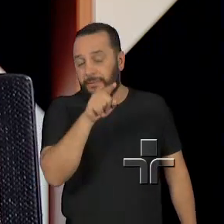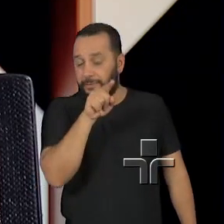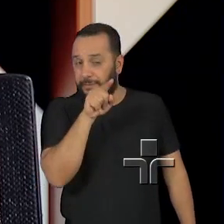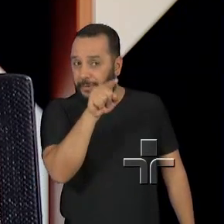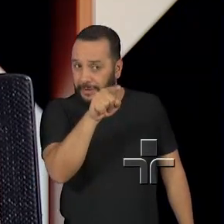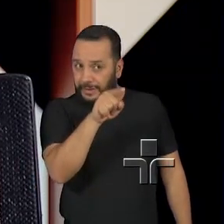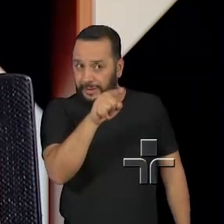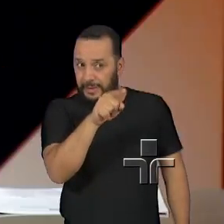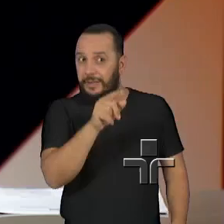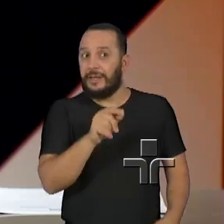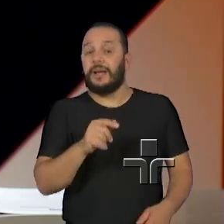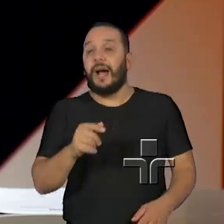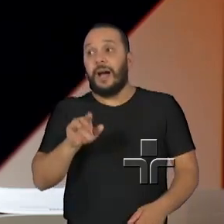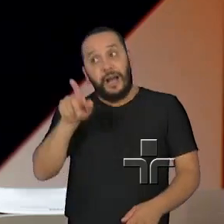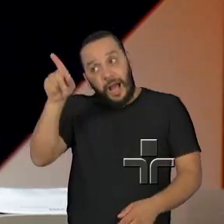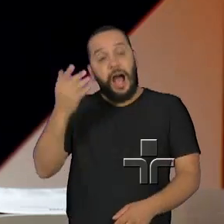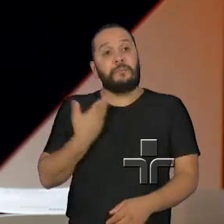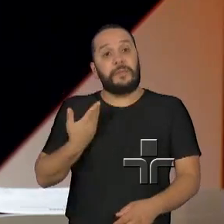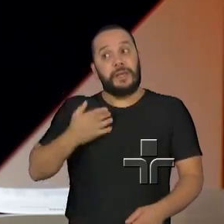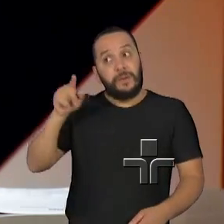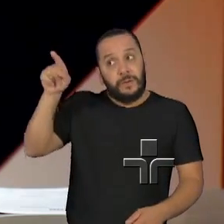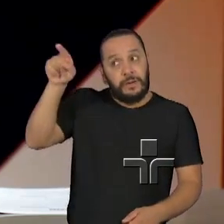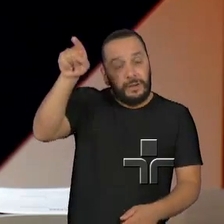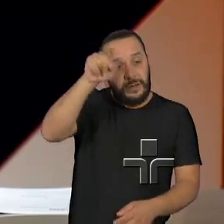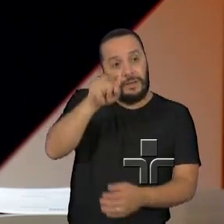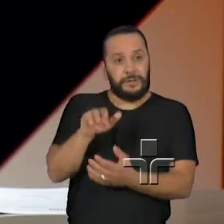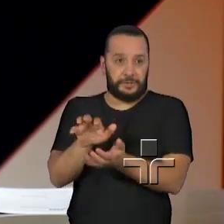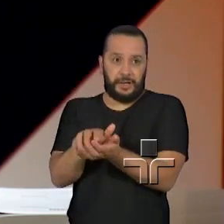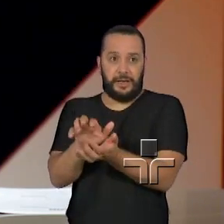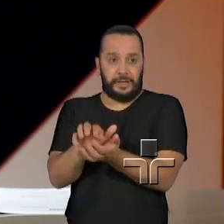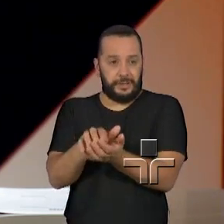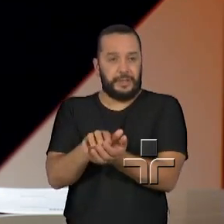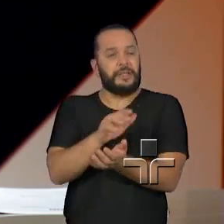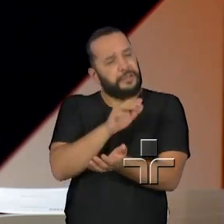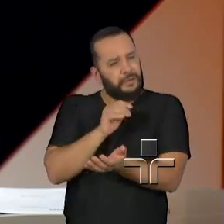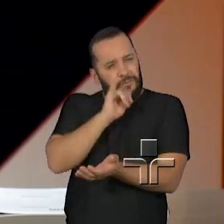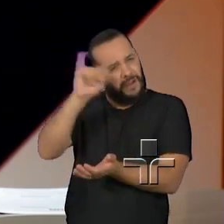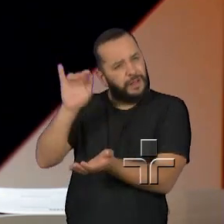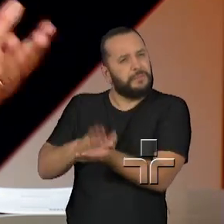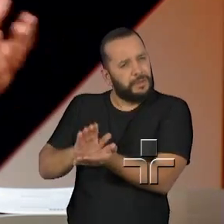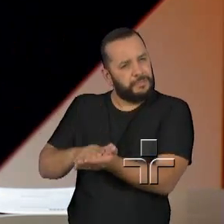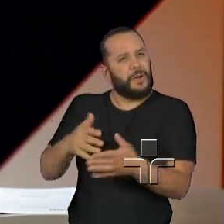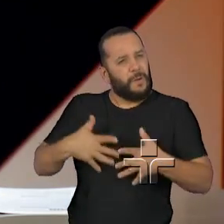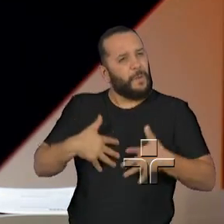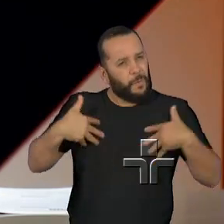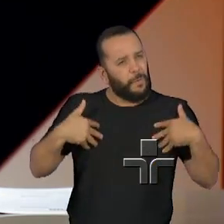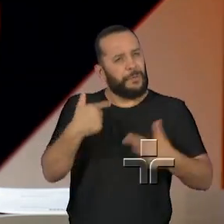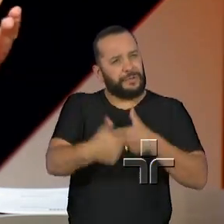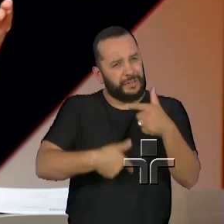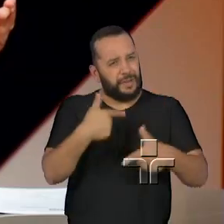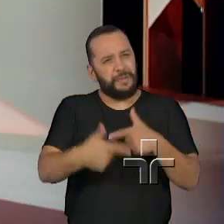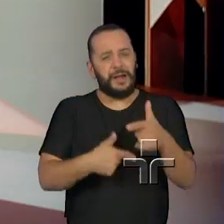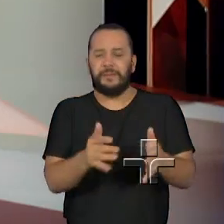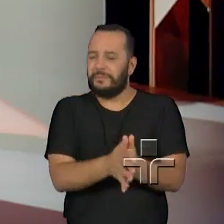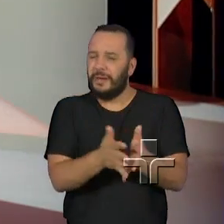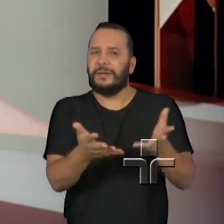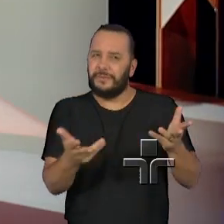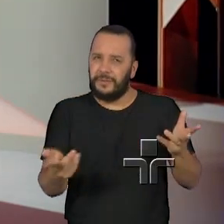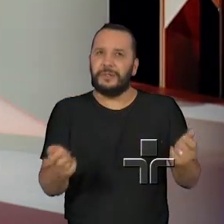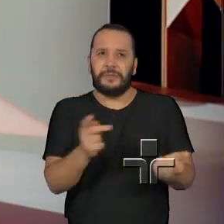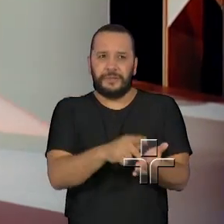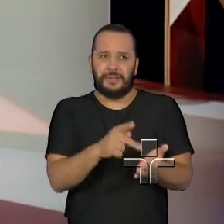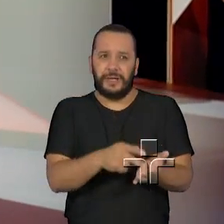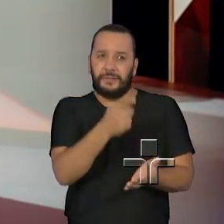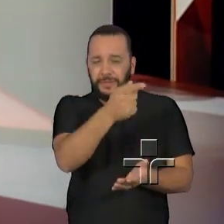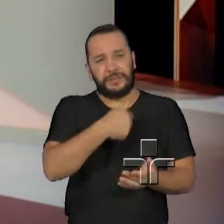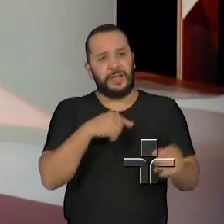para os colegas lá de Jacareí, para todos os envolvidos, esses parabéns, né? Esse orgulho de um trabalho maravilhoso e queria que